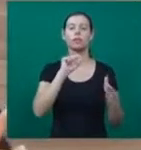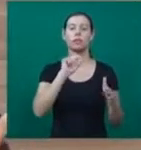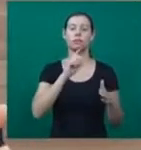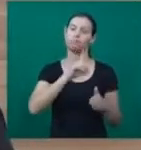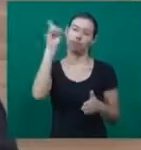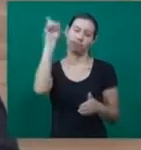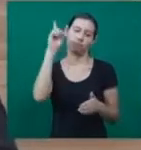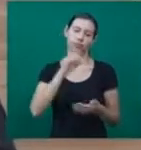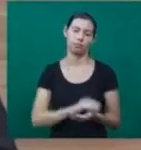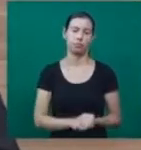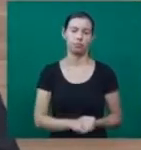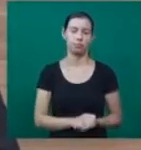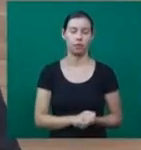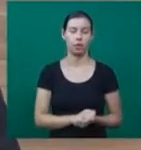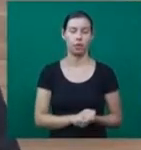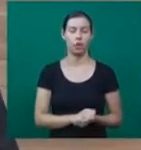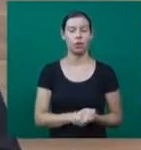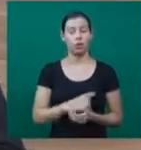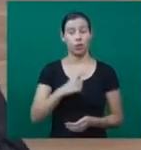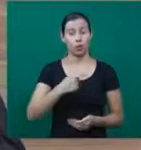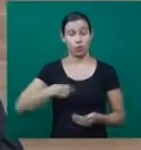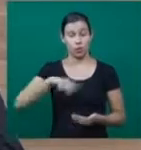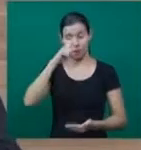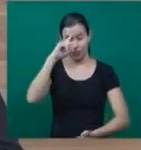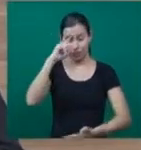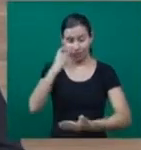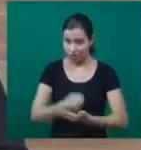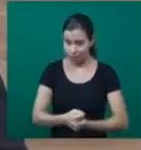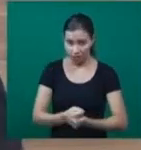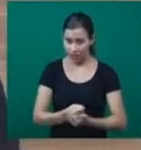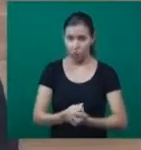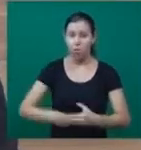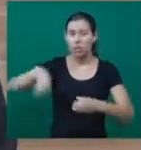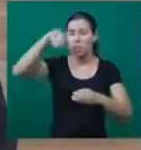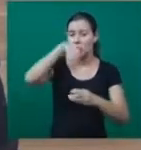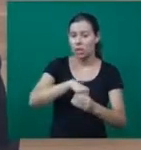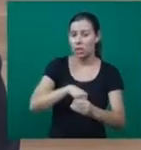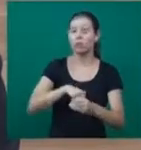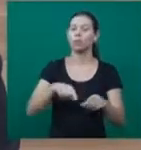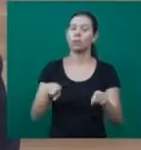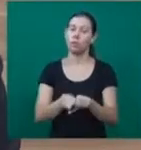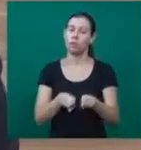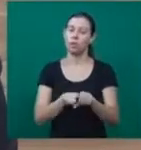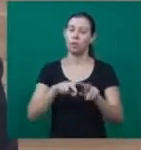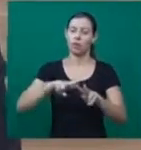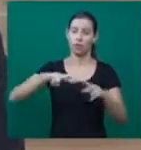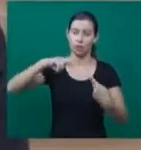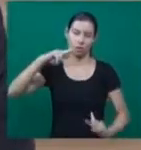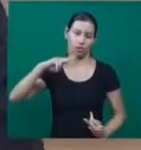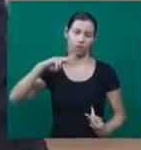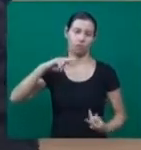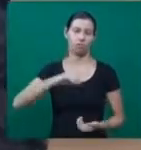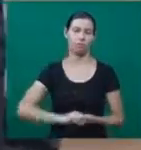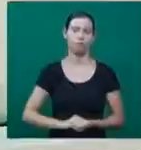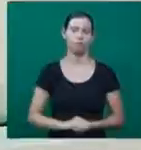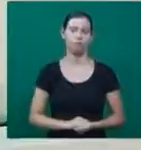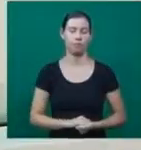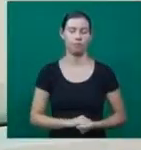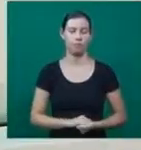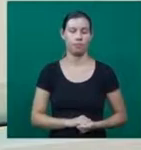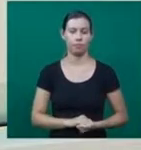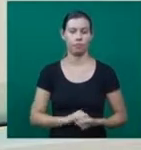é a gente que define algumas condições. E sim, as condições em que a gente está inserido e também as questões genéticas. Temos que respeitar sempre o próximo.